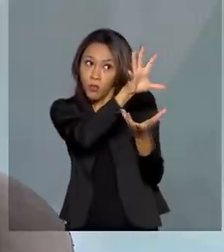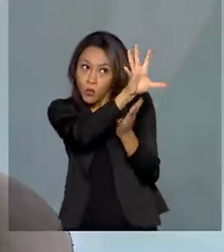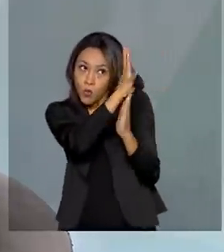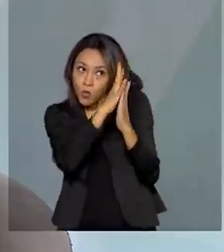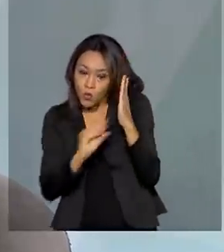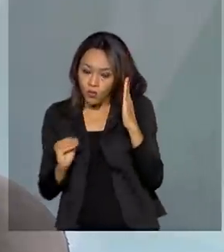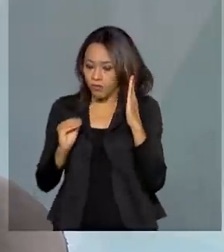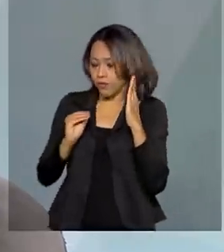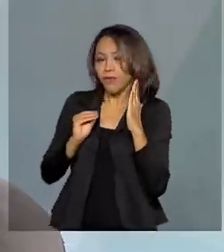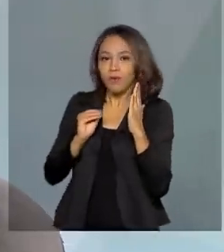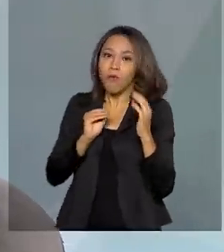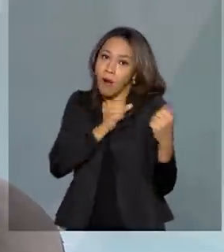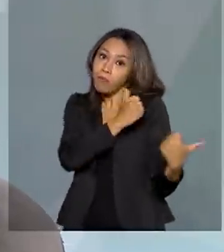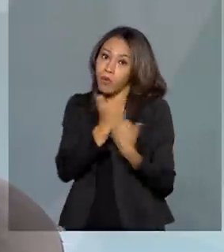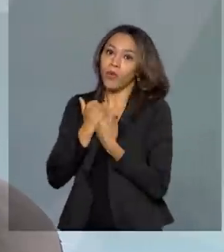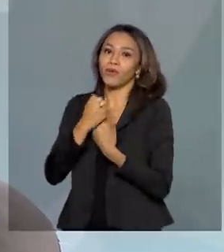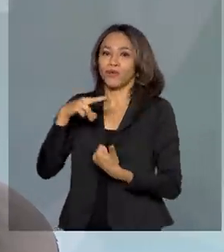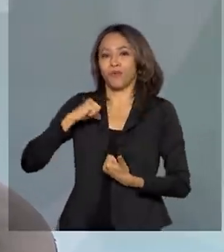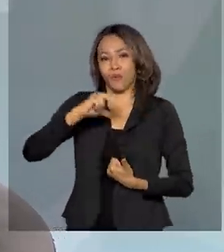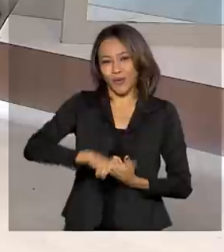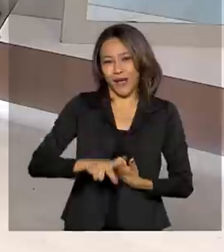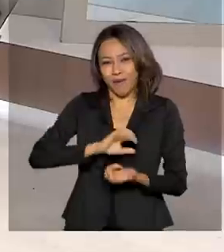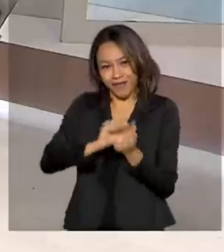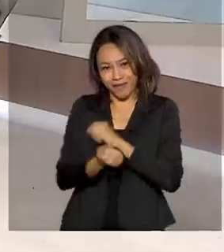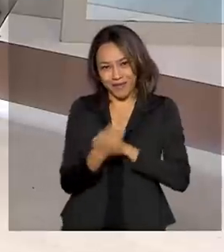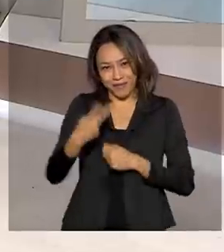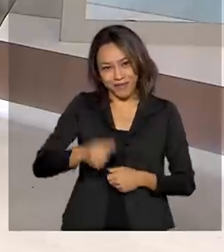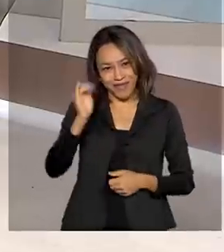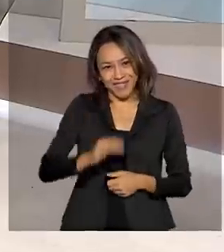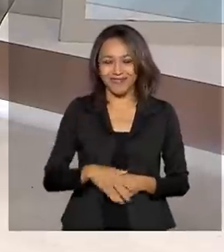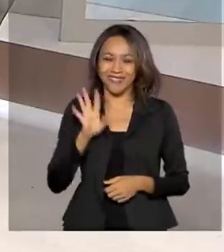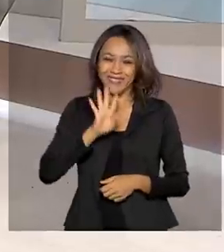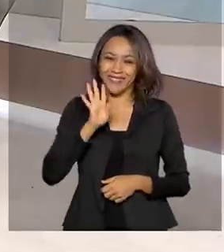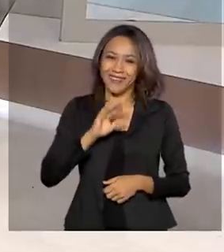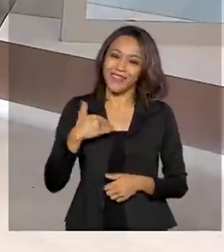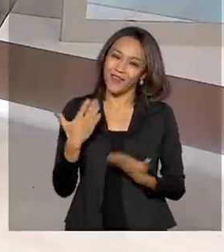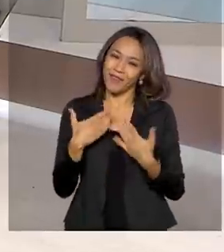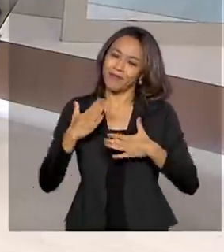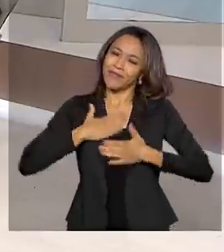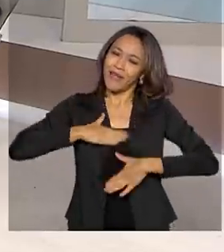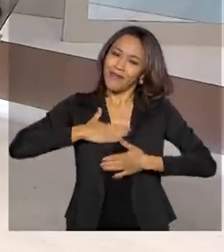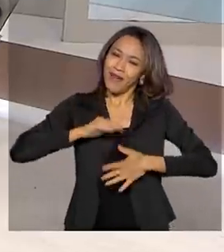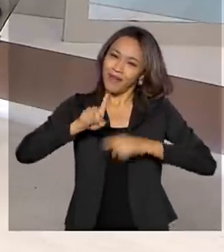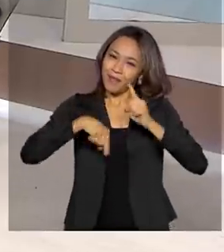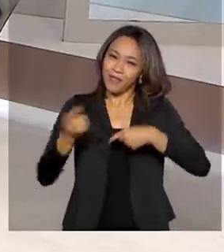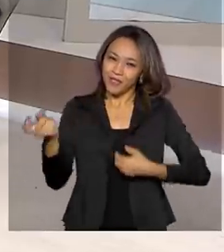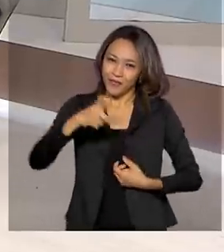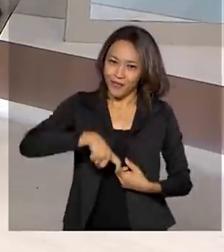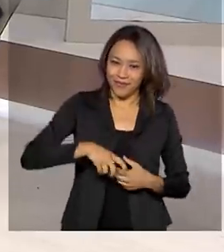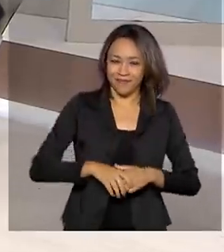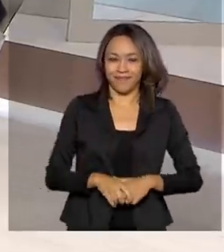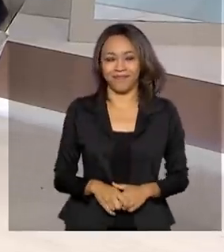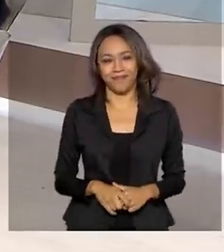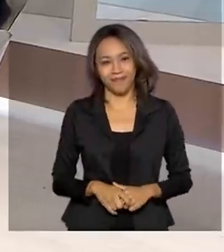apoio de Portugal, inclusive. Bacana, presidente. O conversa está boa, a gente vai para um rápido intervalo, daqui a pouco a gente volta.